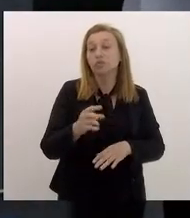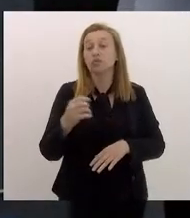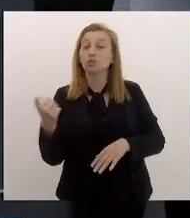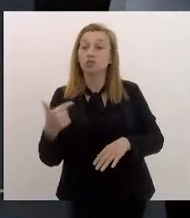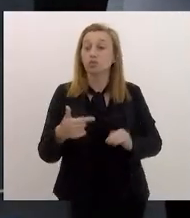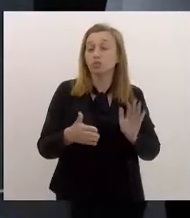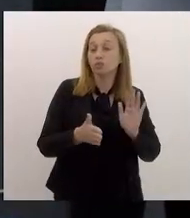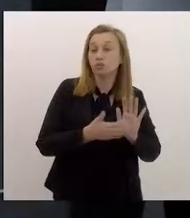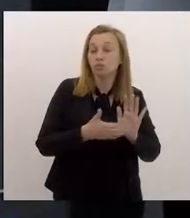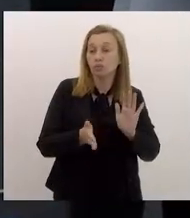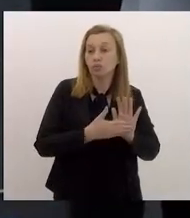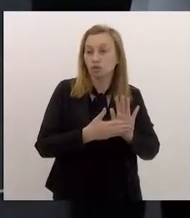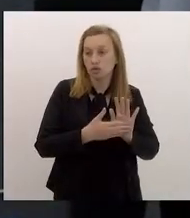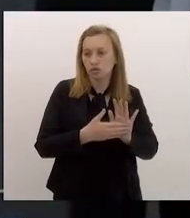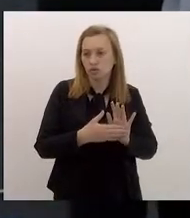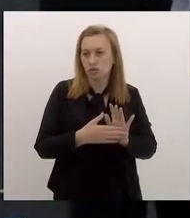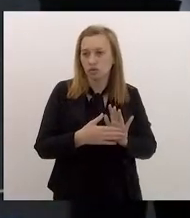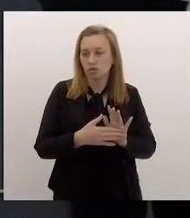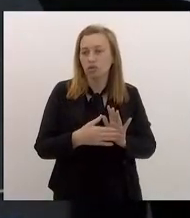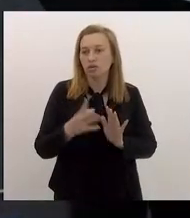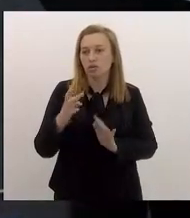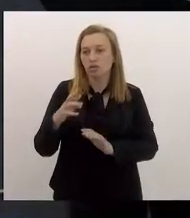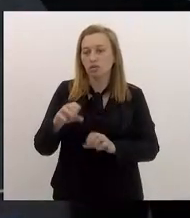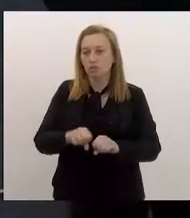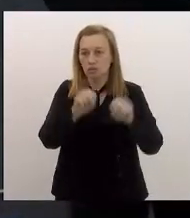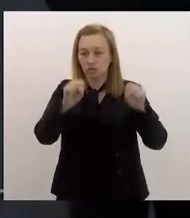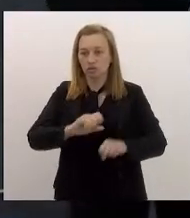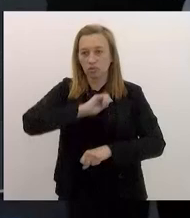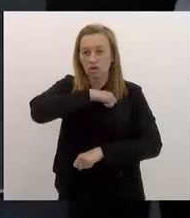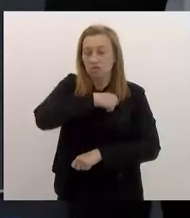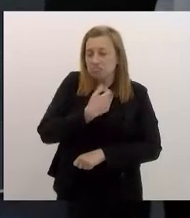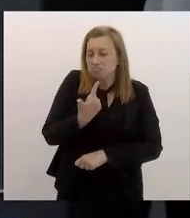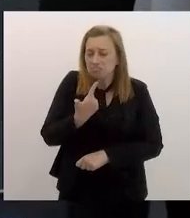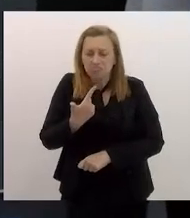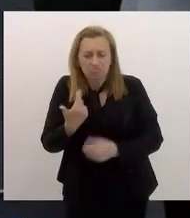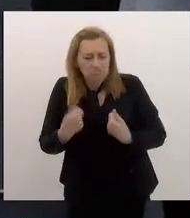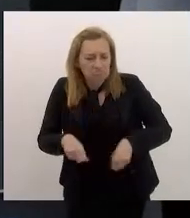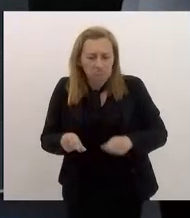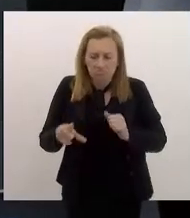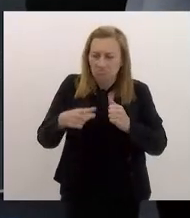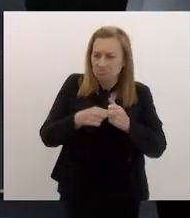porque não precisa ter lá nenhum artigo